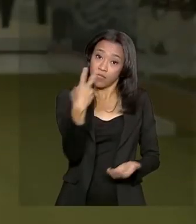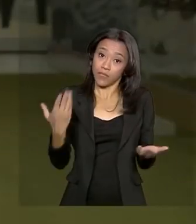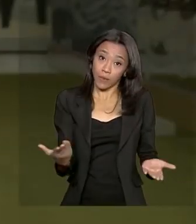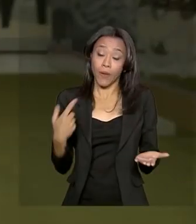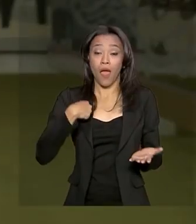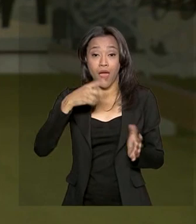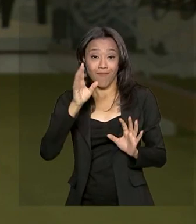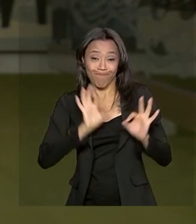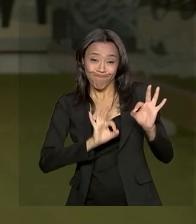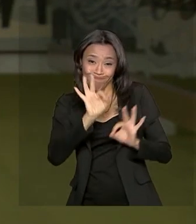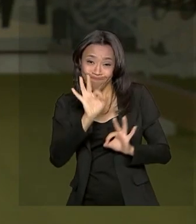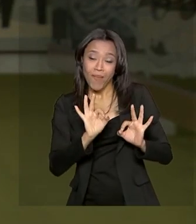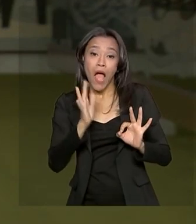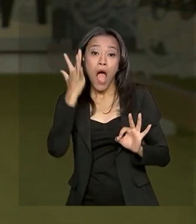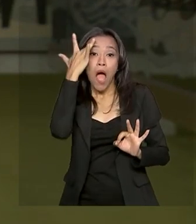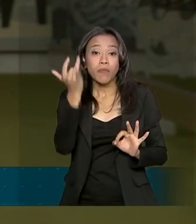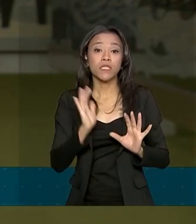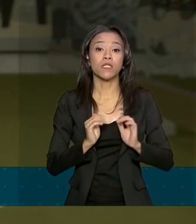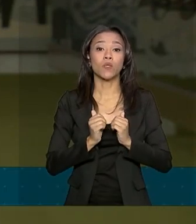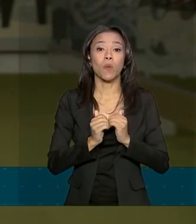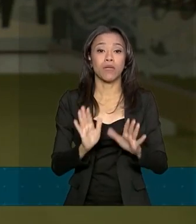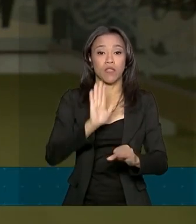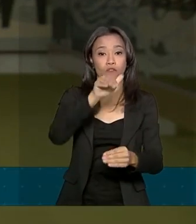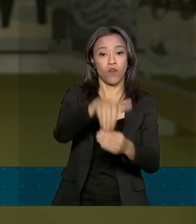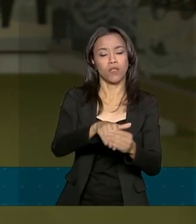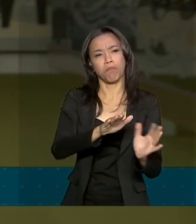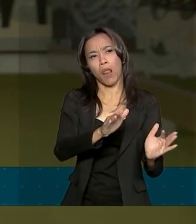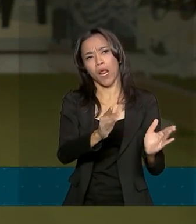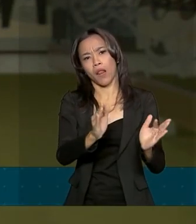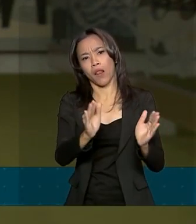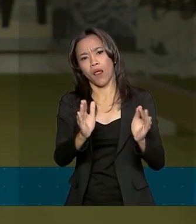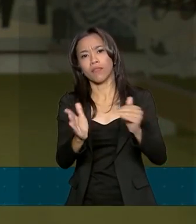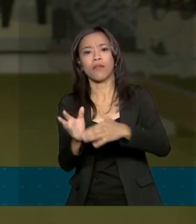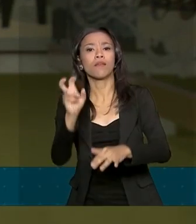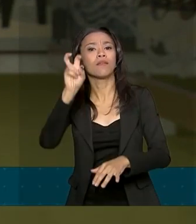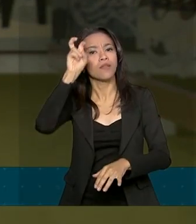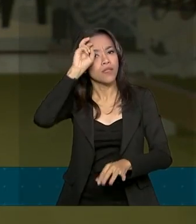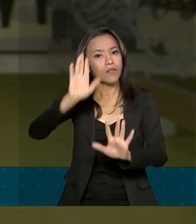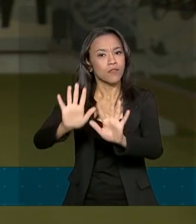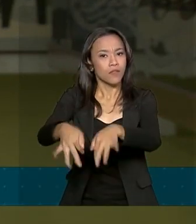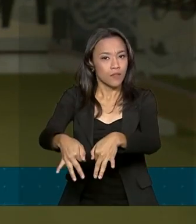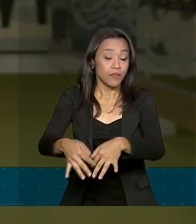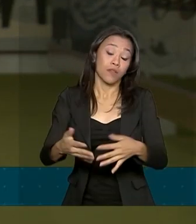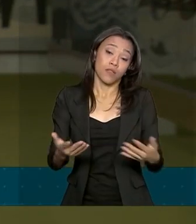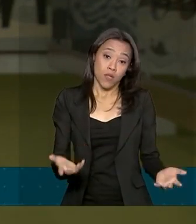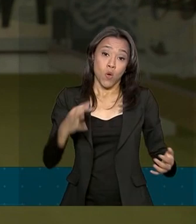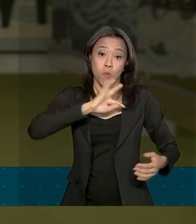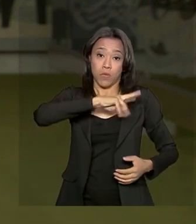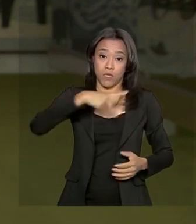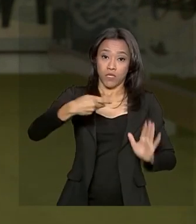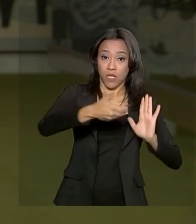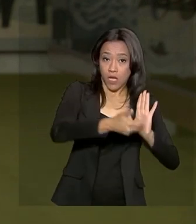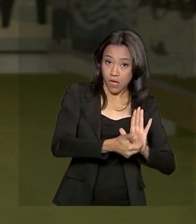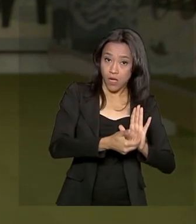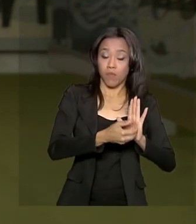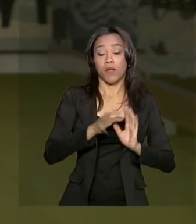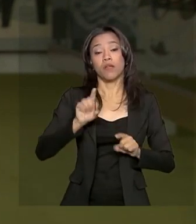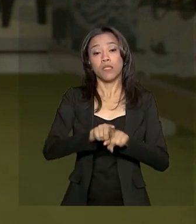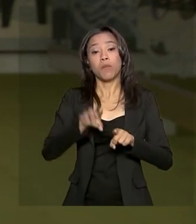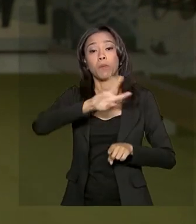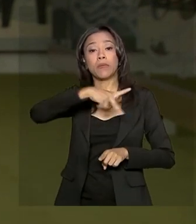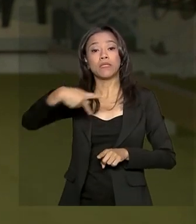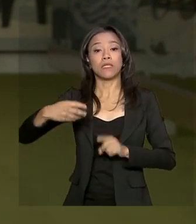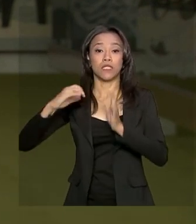previsão é começar essa votação amanhã e concluir até quinta-feira. Em função disso, os presidentes aqui da Câmara, Rodrigo Maia, do